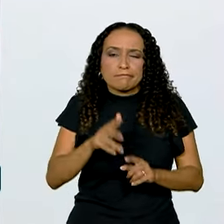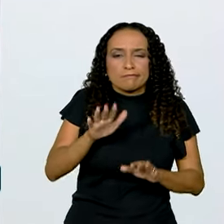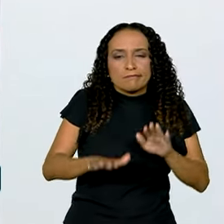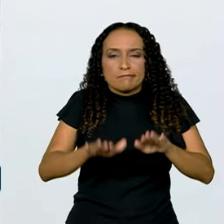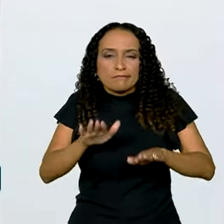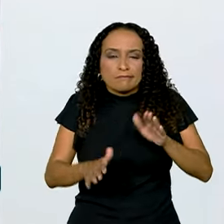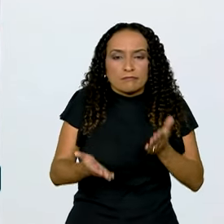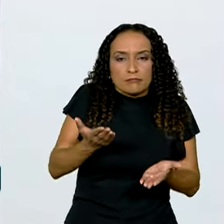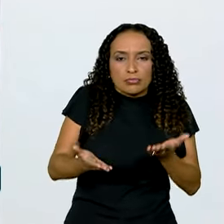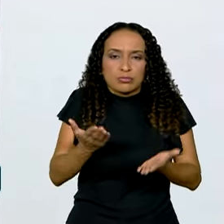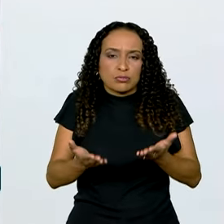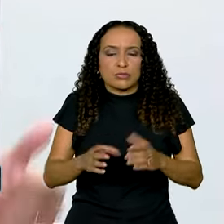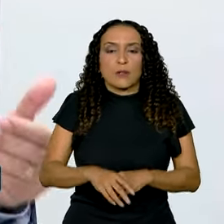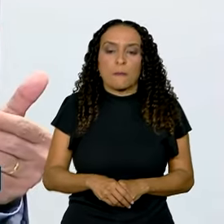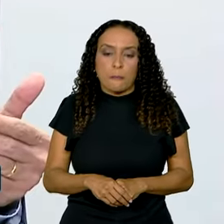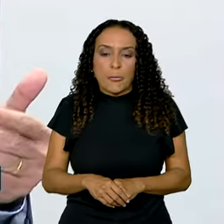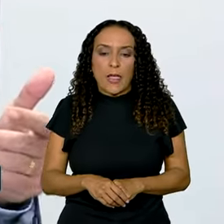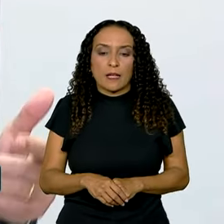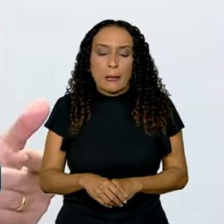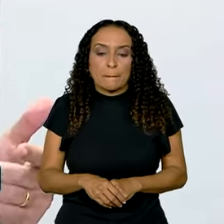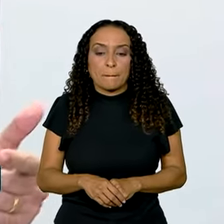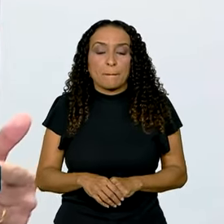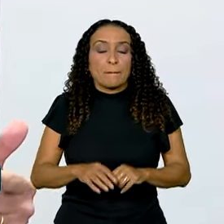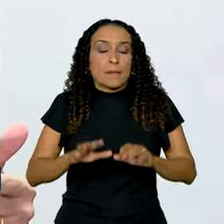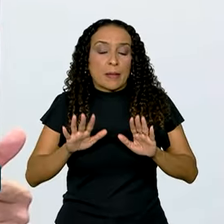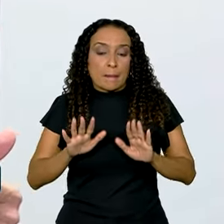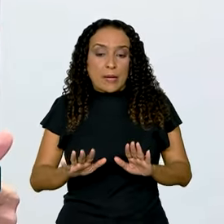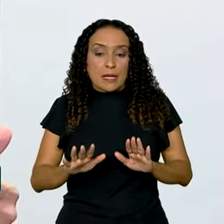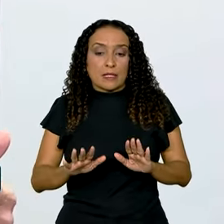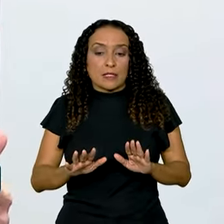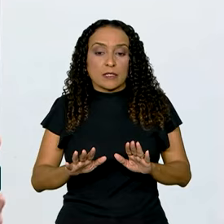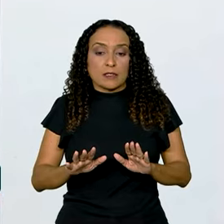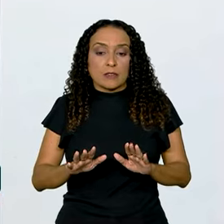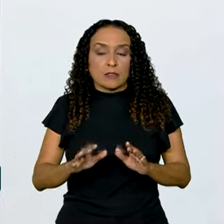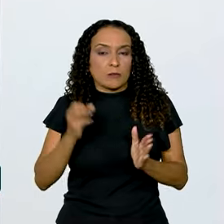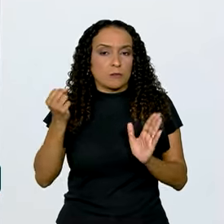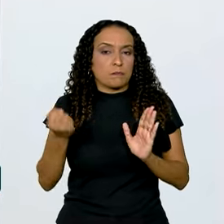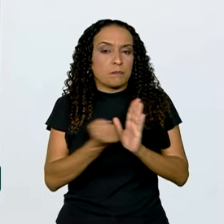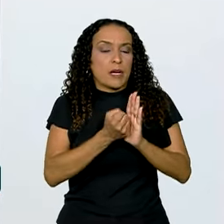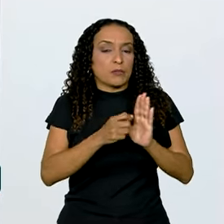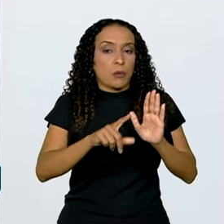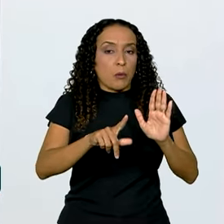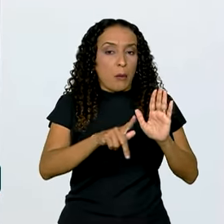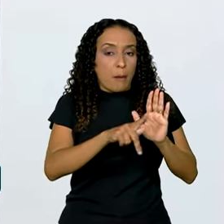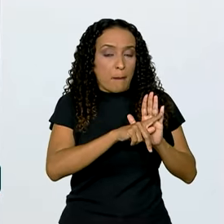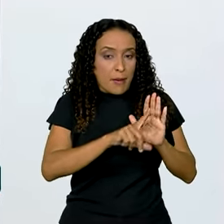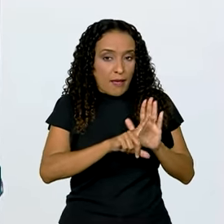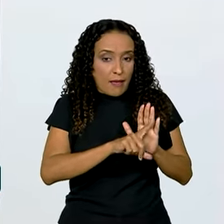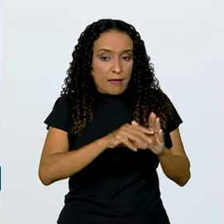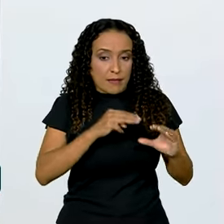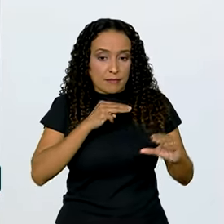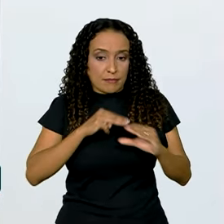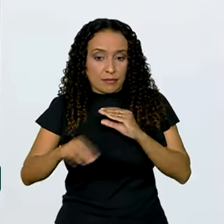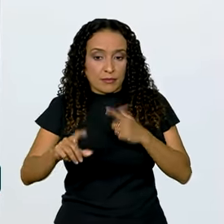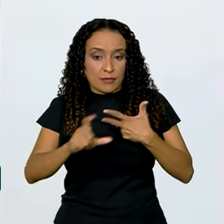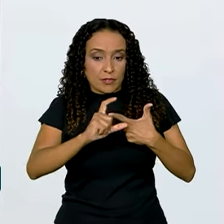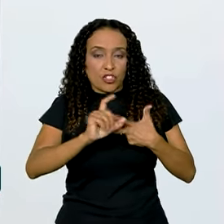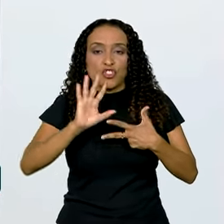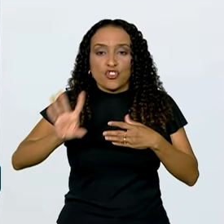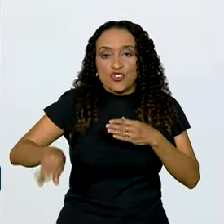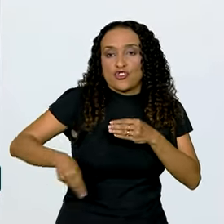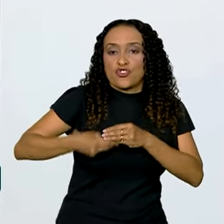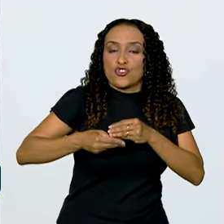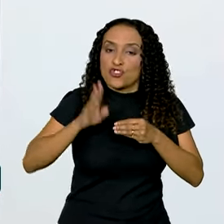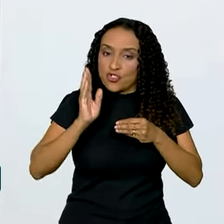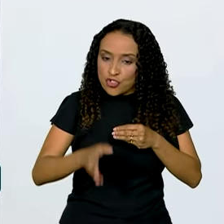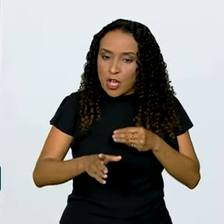termo entre uma coisa e outra. Mas o impacto do PL encaminhado pelo Executivo já foi incorporado